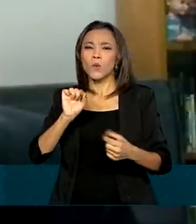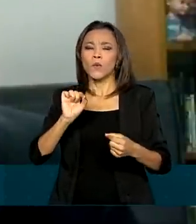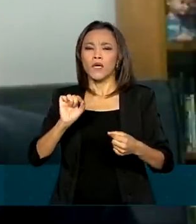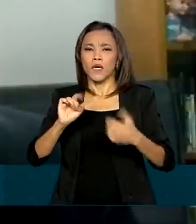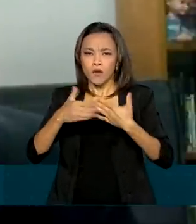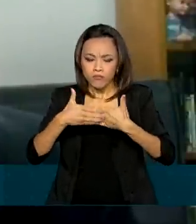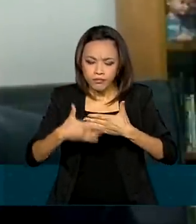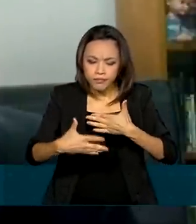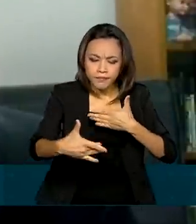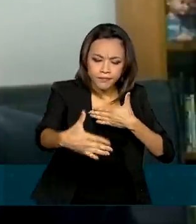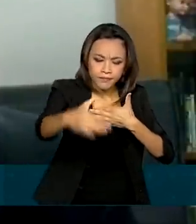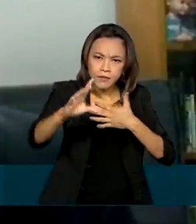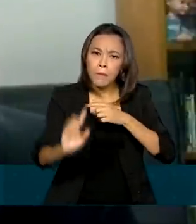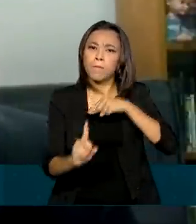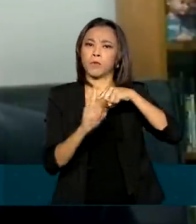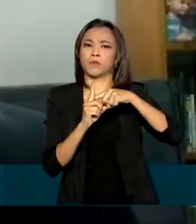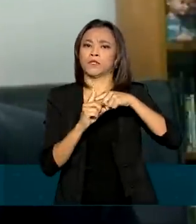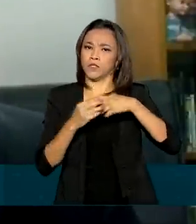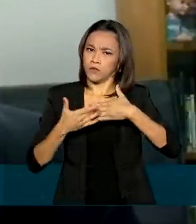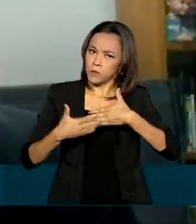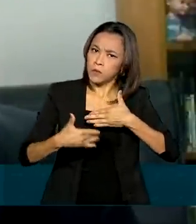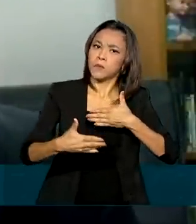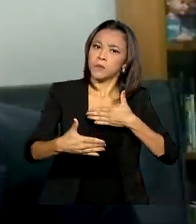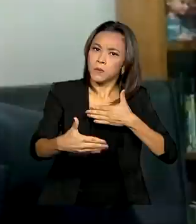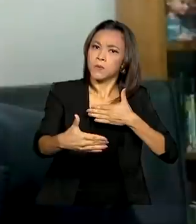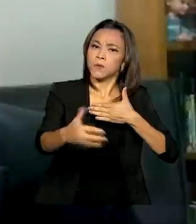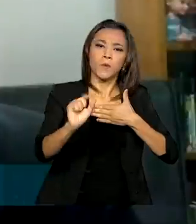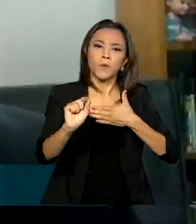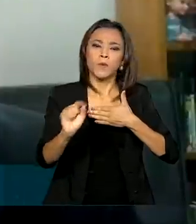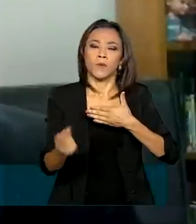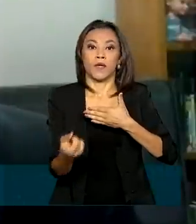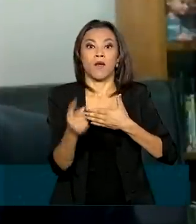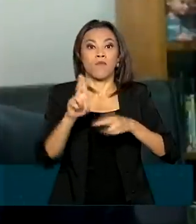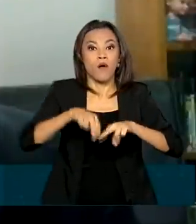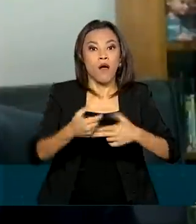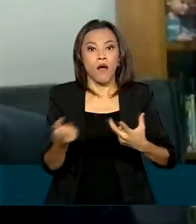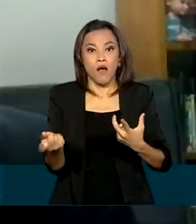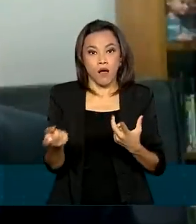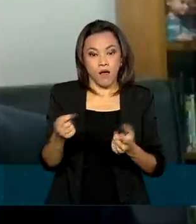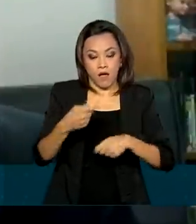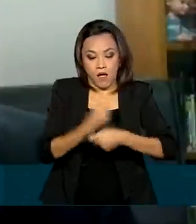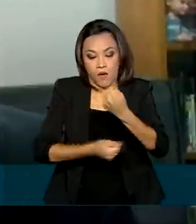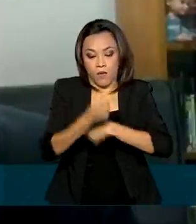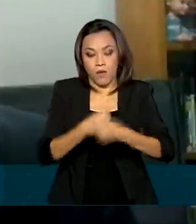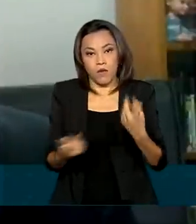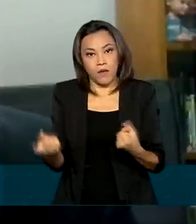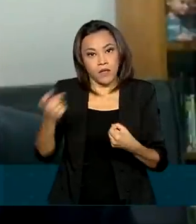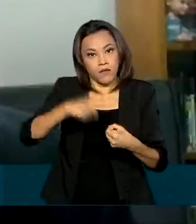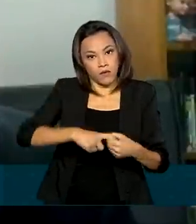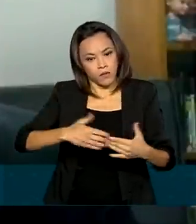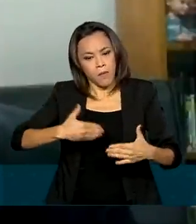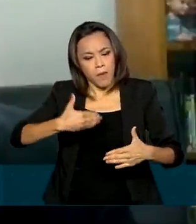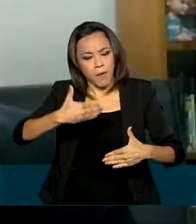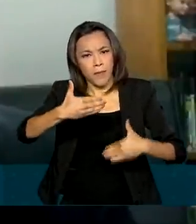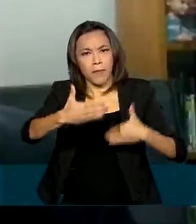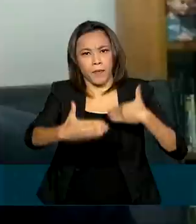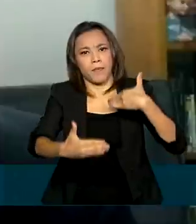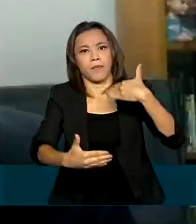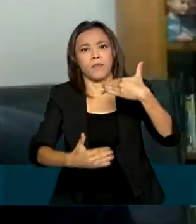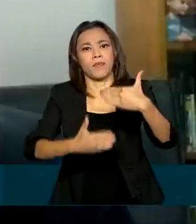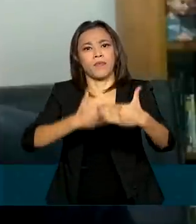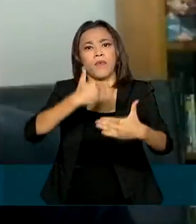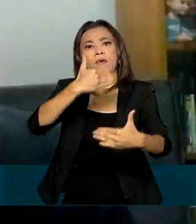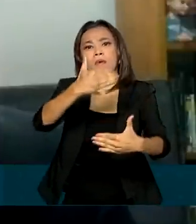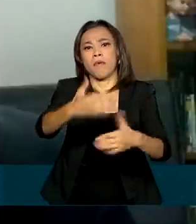esse indicador mostra a economia crescendo de forma sustentada e já distante